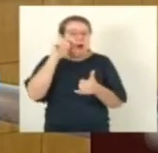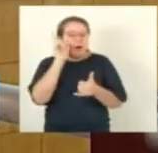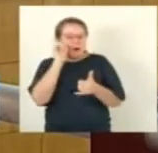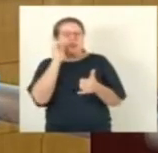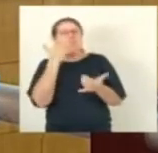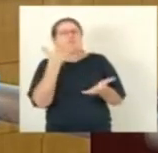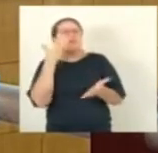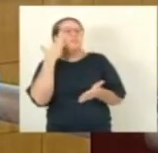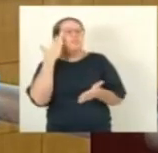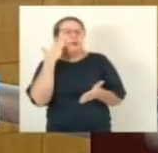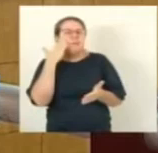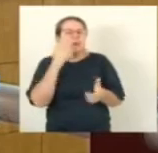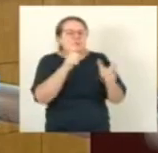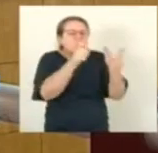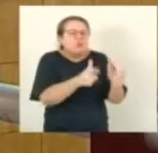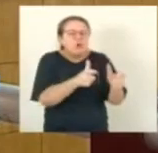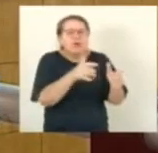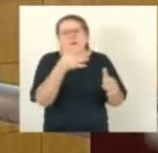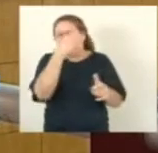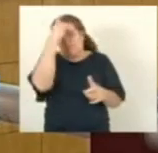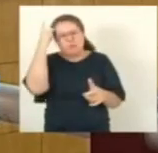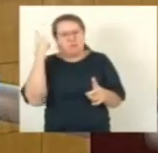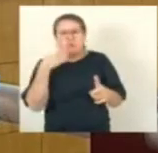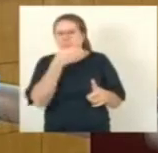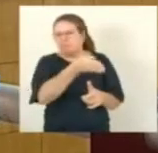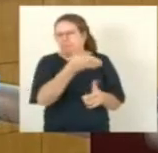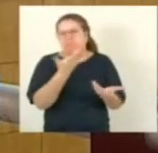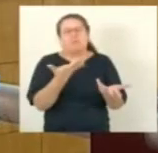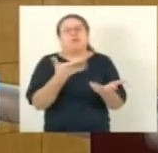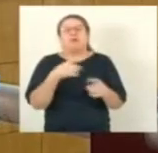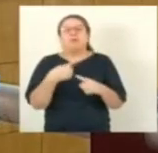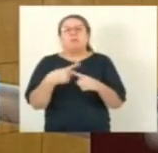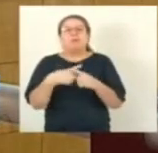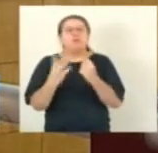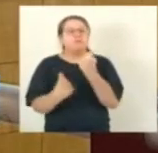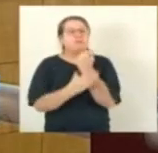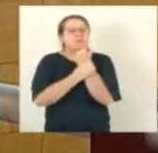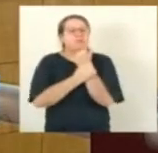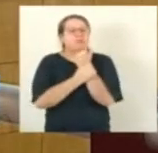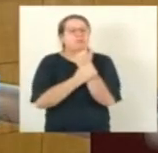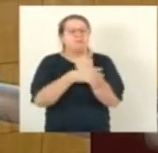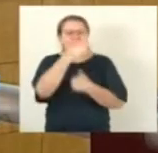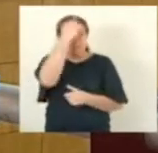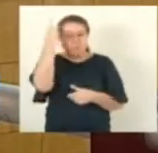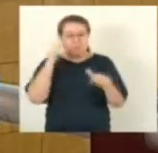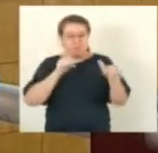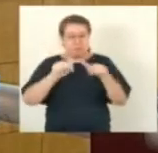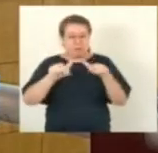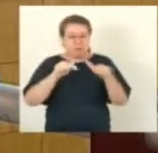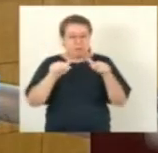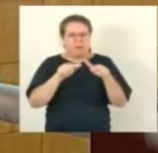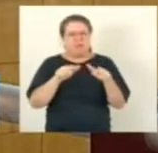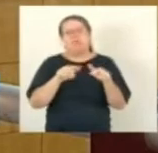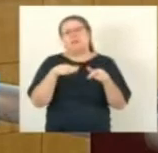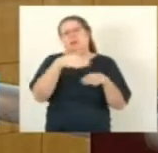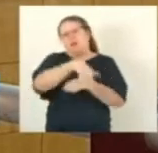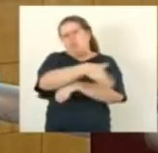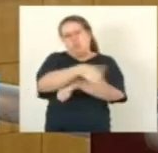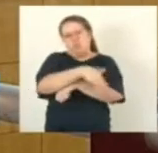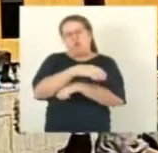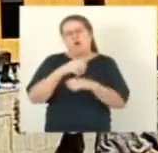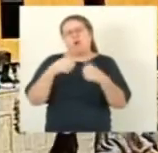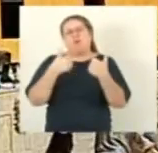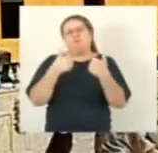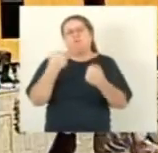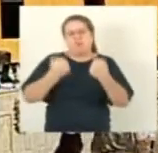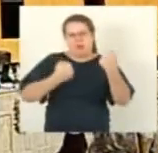destino e trajeto. O objetivo é garantir a segurança desses profissionais. Vamos então acompanhar os trabalhos de hoje.